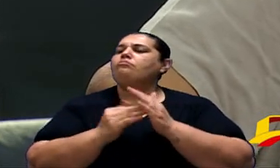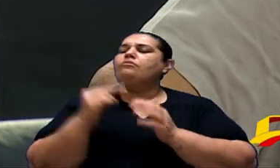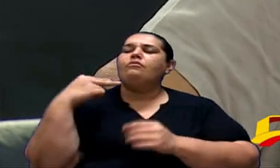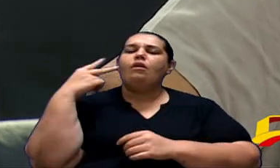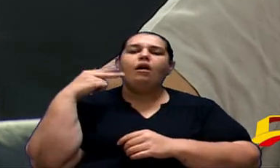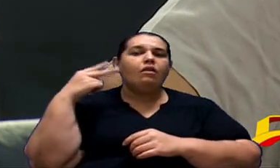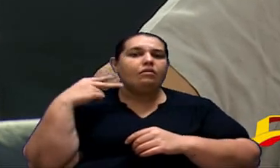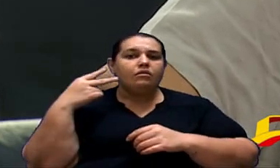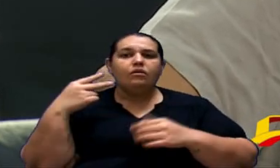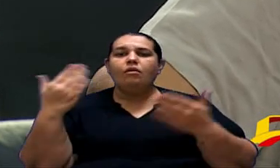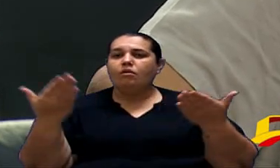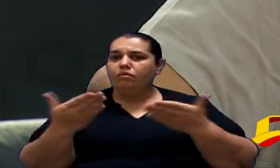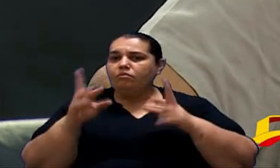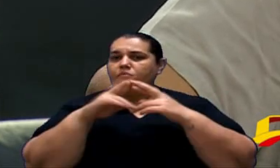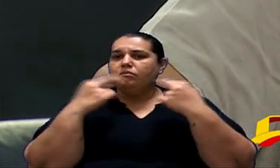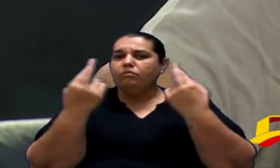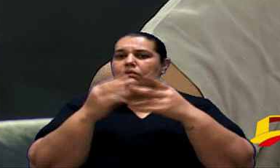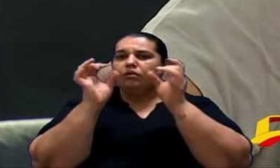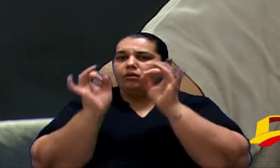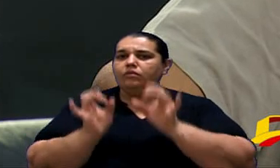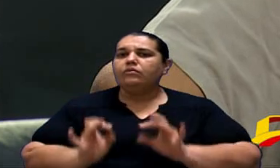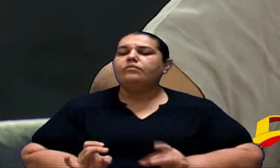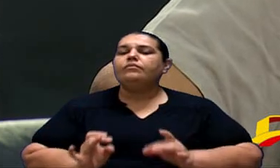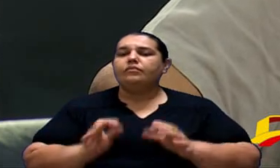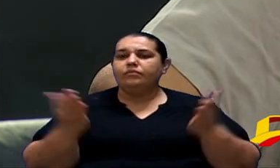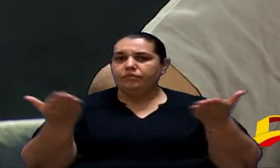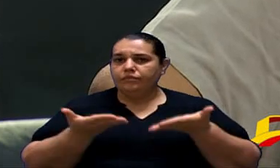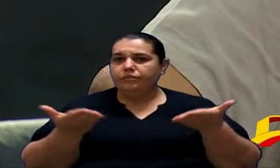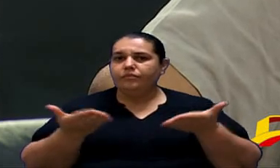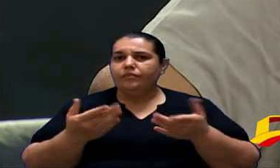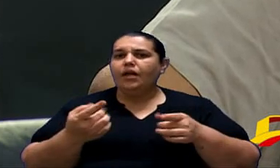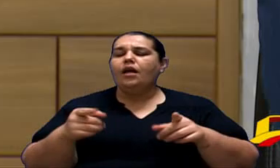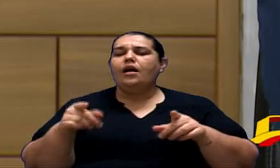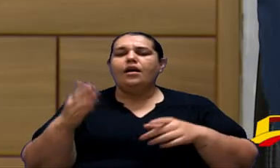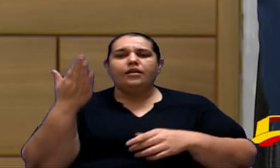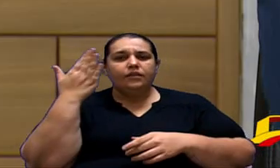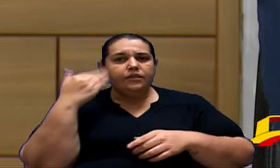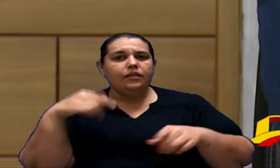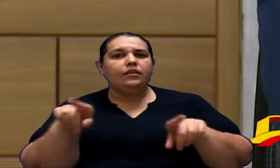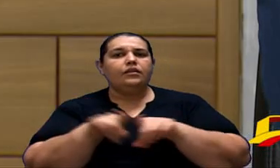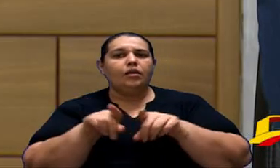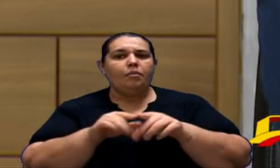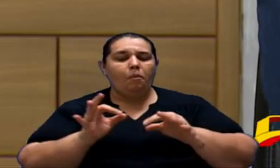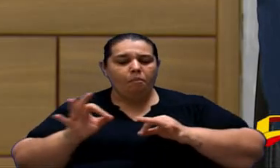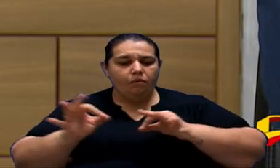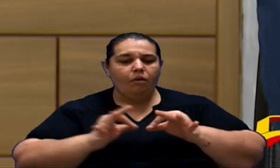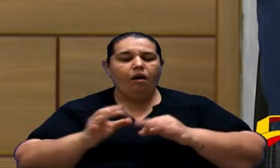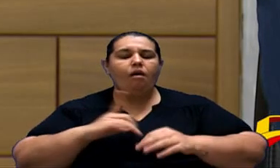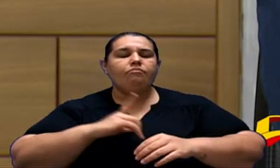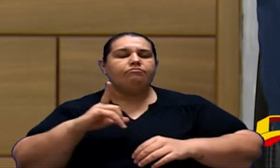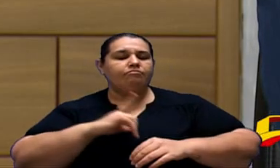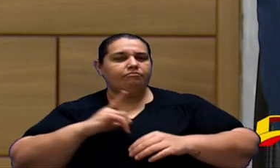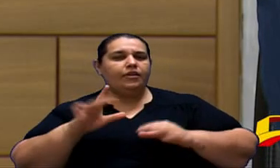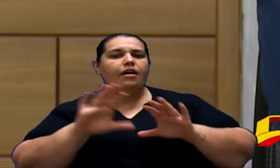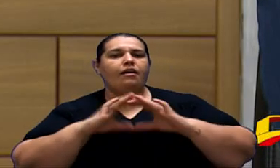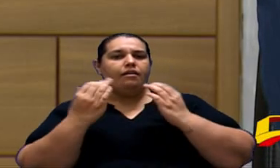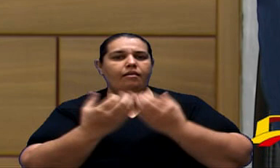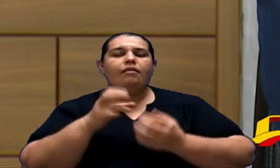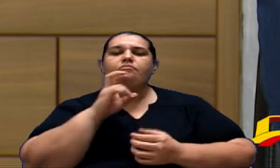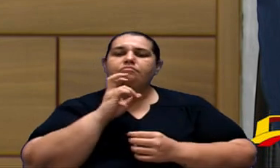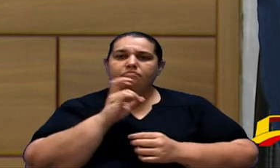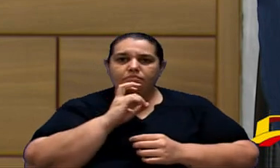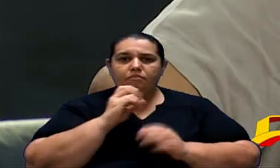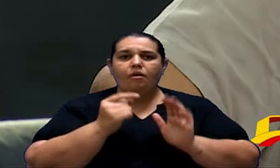João, para chamar essa audiência pública. Eu sei que tem um projeto tramitando nesta casa para aprovar